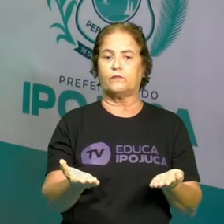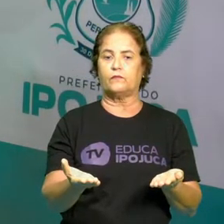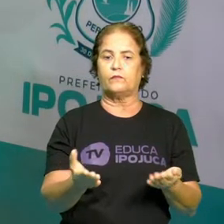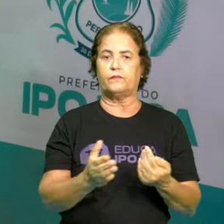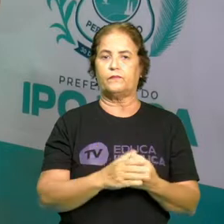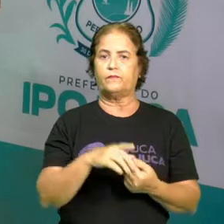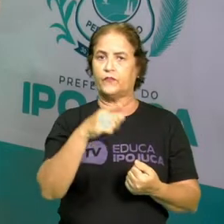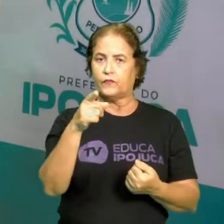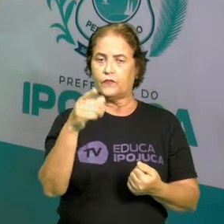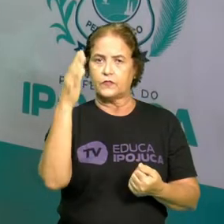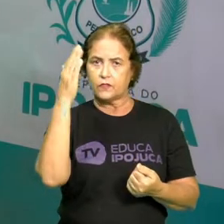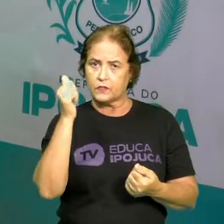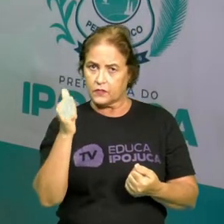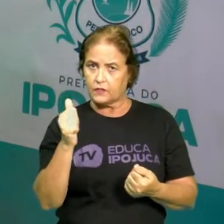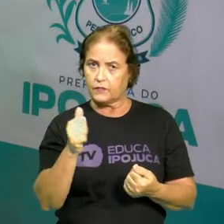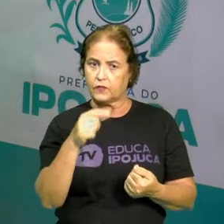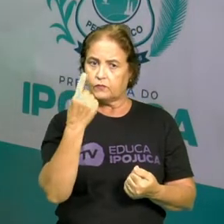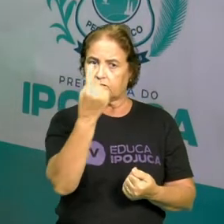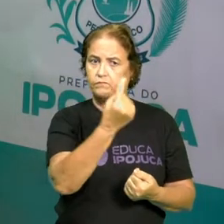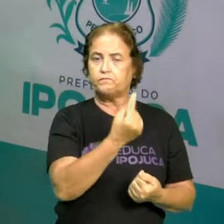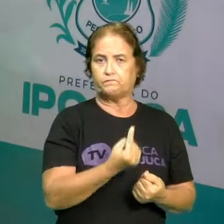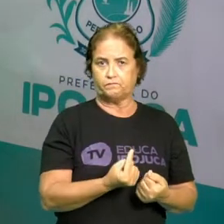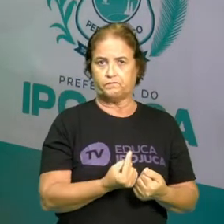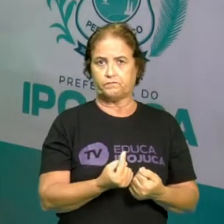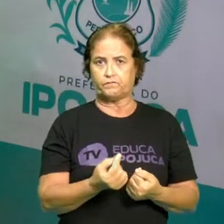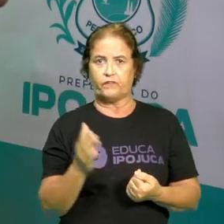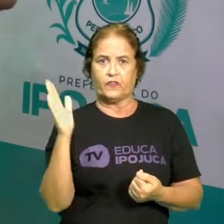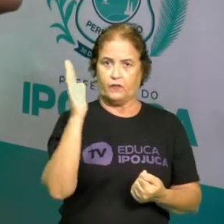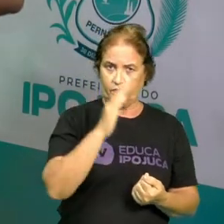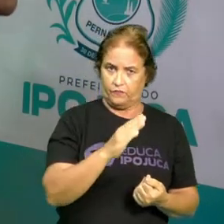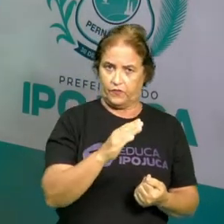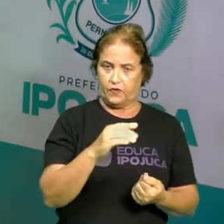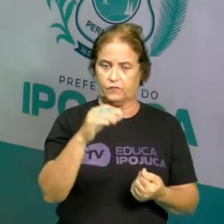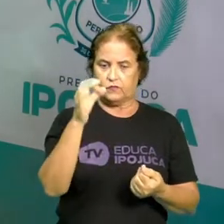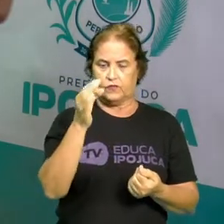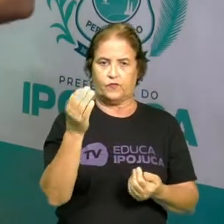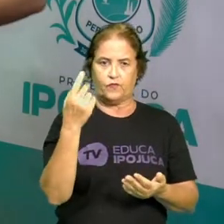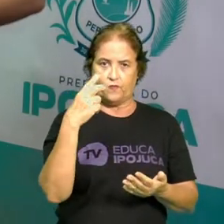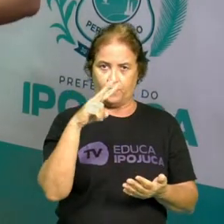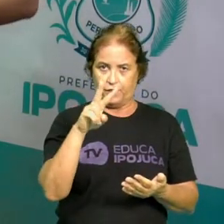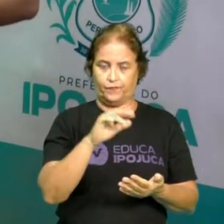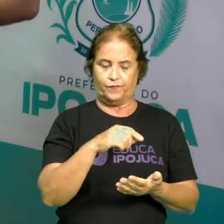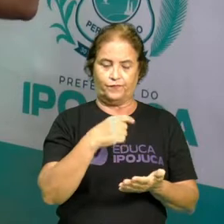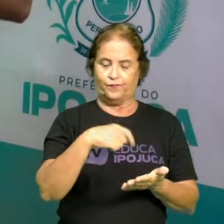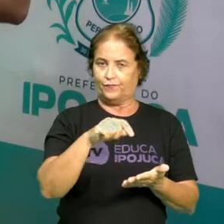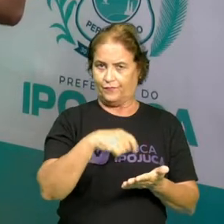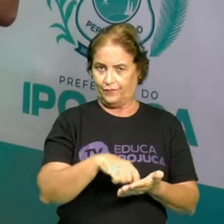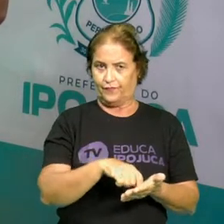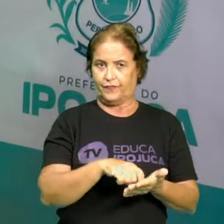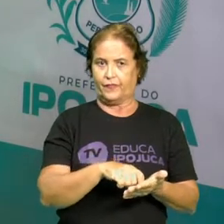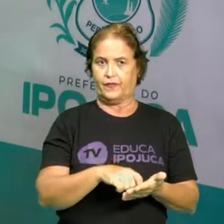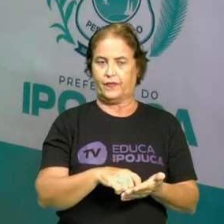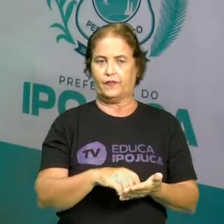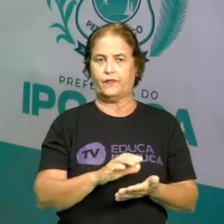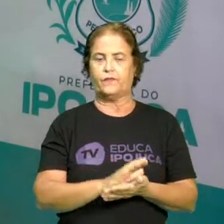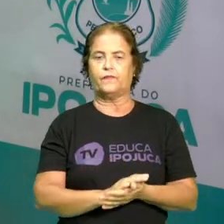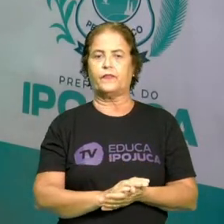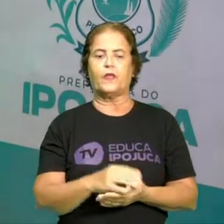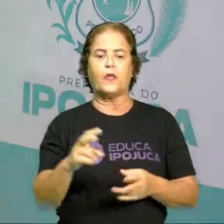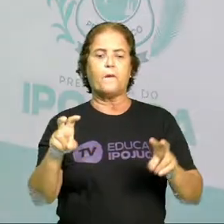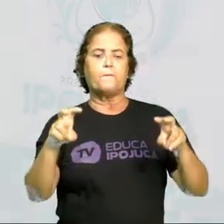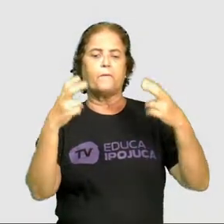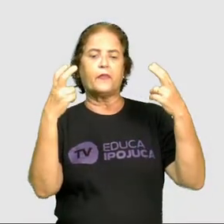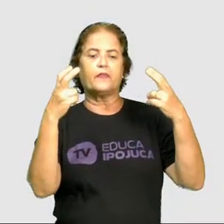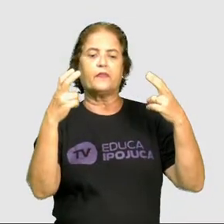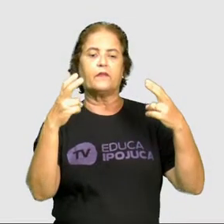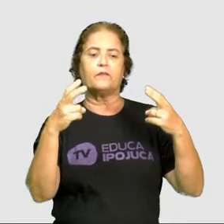Será que você descobriu cada um? Vamos conferir agora com o nosso gabarito. É isso aí. Percebendo